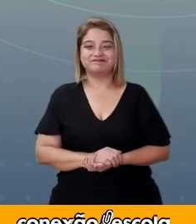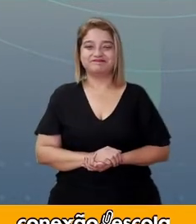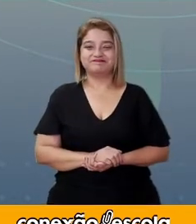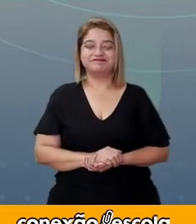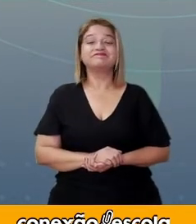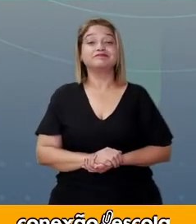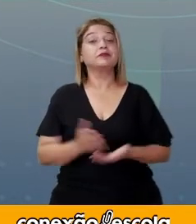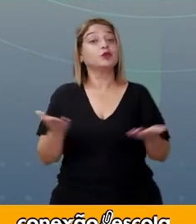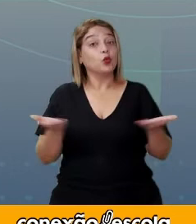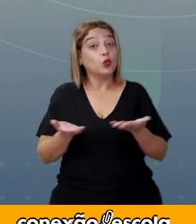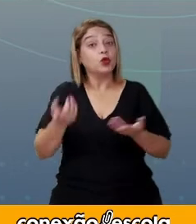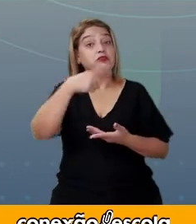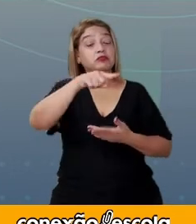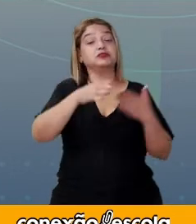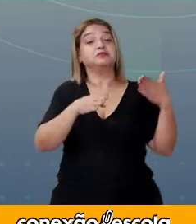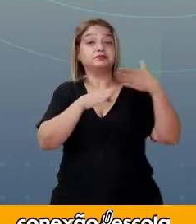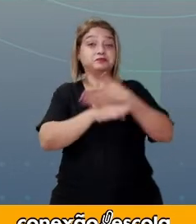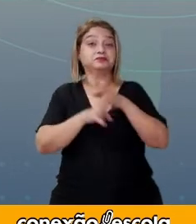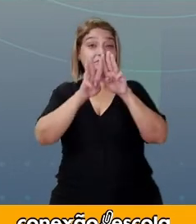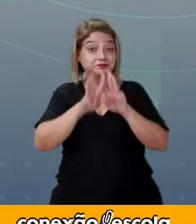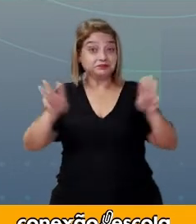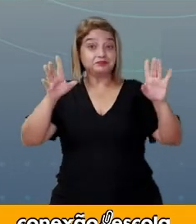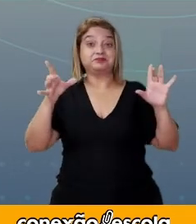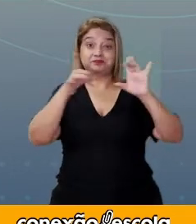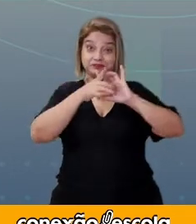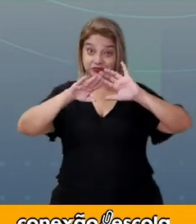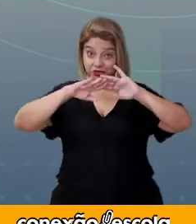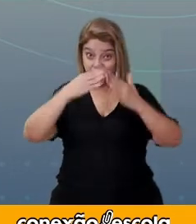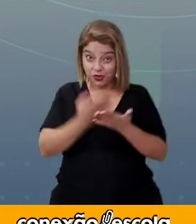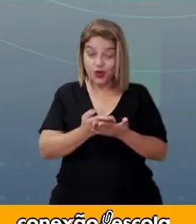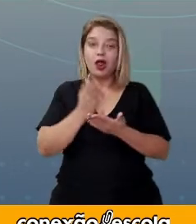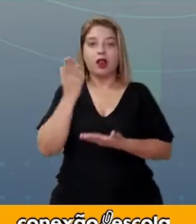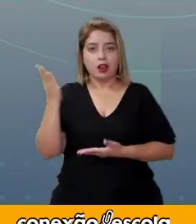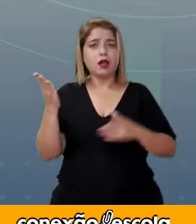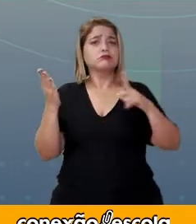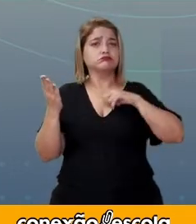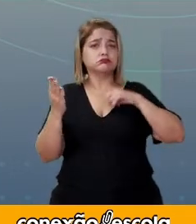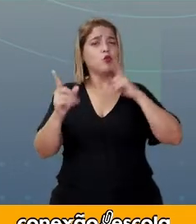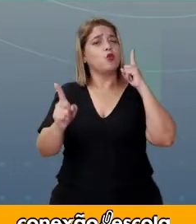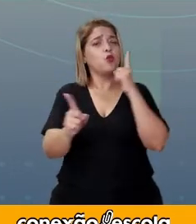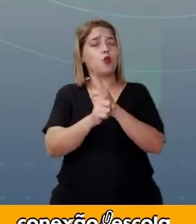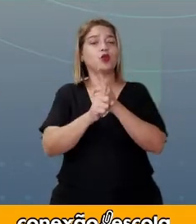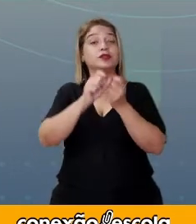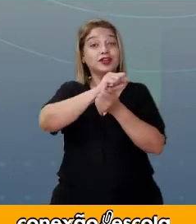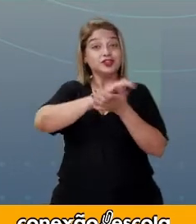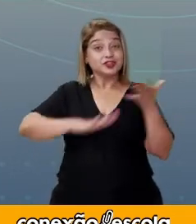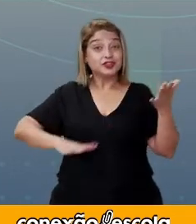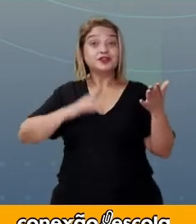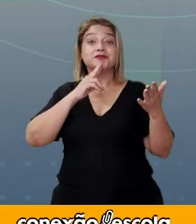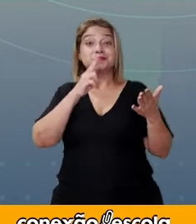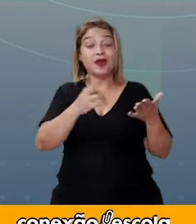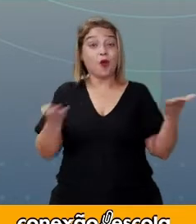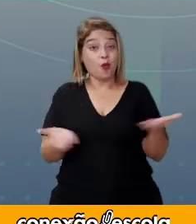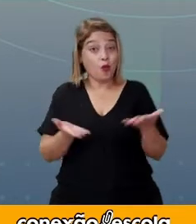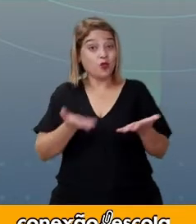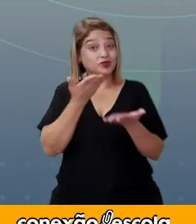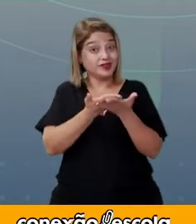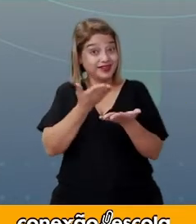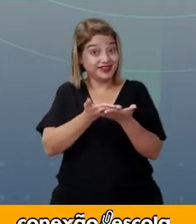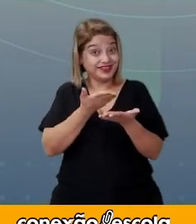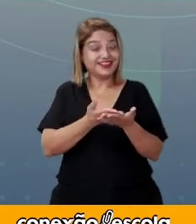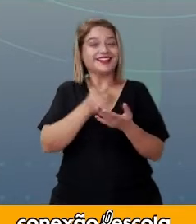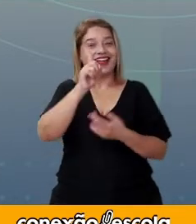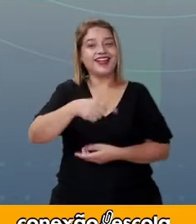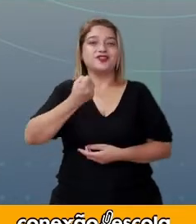Agora você deve acessar o portal Conexão Escola. E lá você vai encontrar a atividade proposta para essa aula.